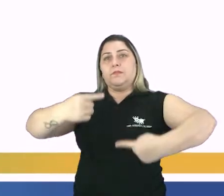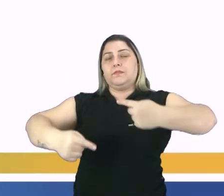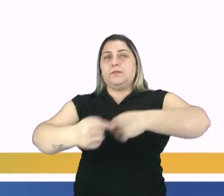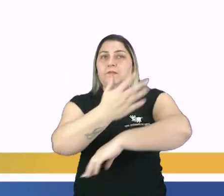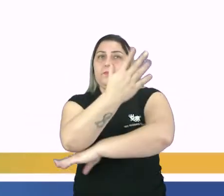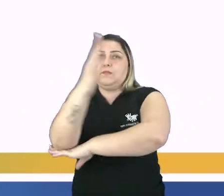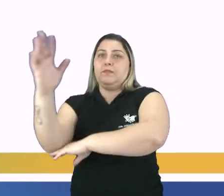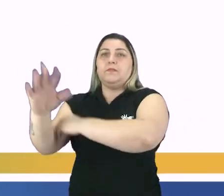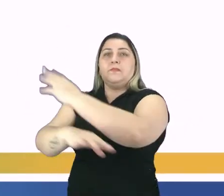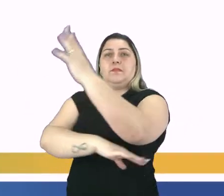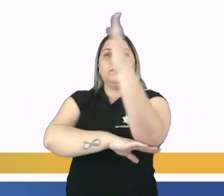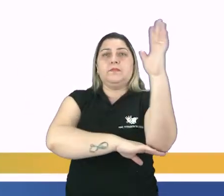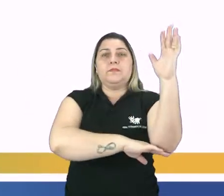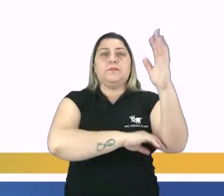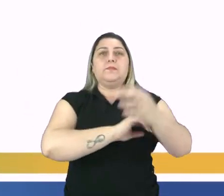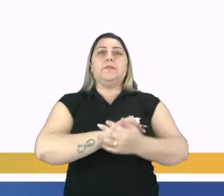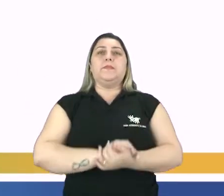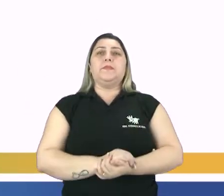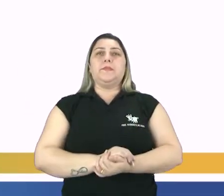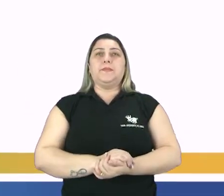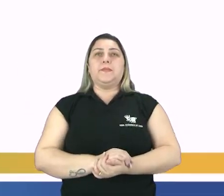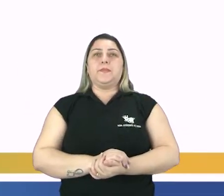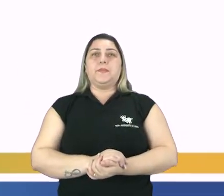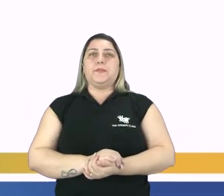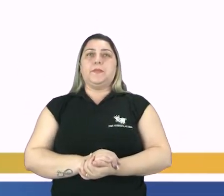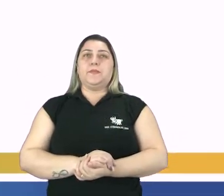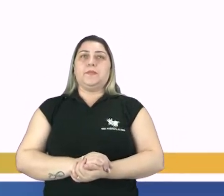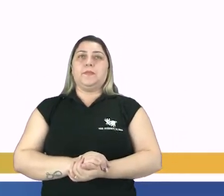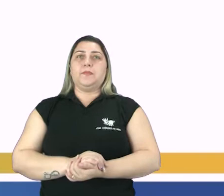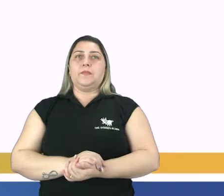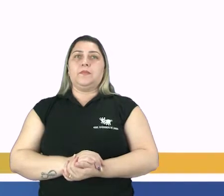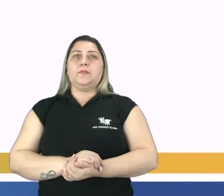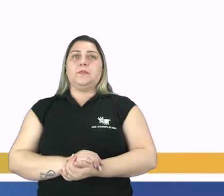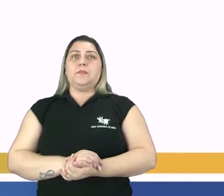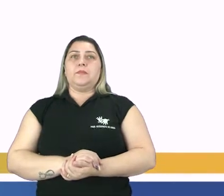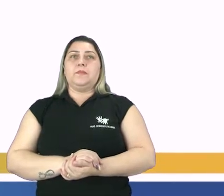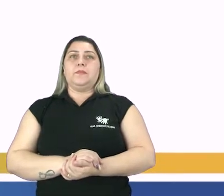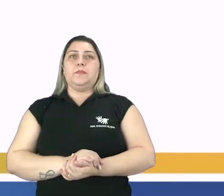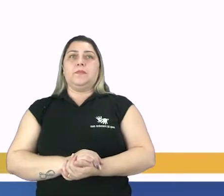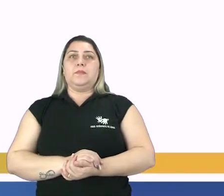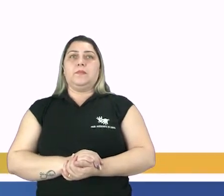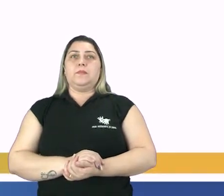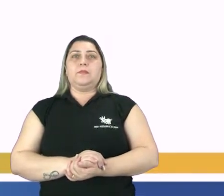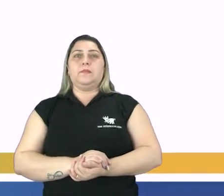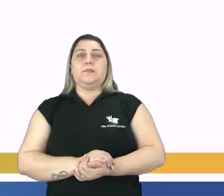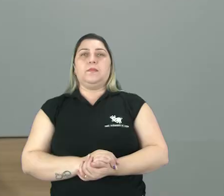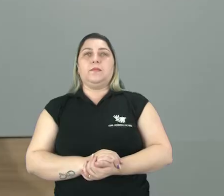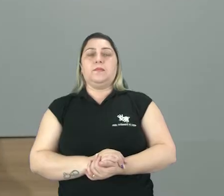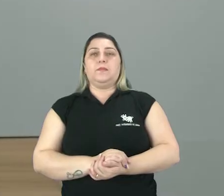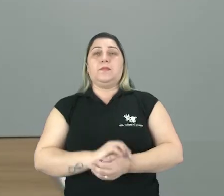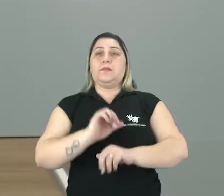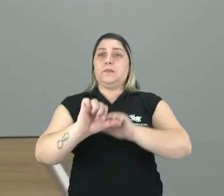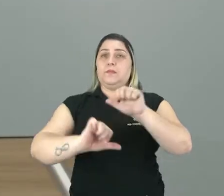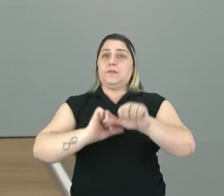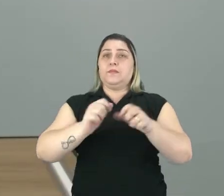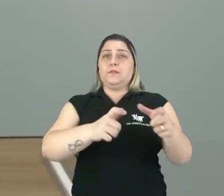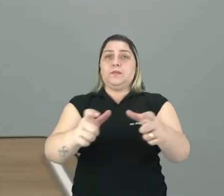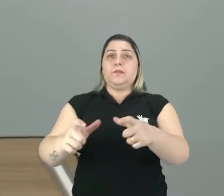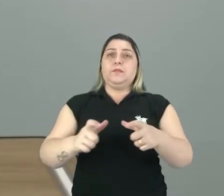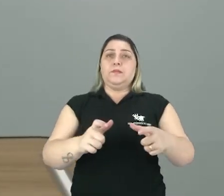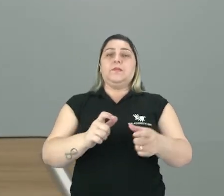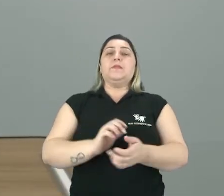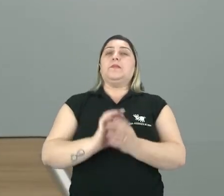econômicos, políticos e ambientais. Então migração consiste nesse ato da gente mudar de um lugar para o outro,